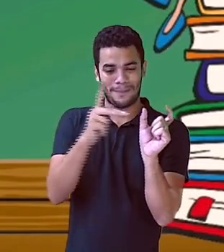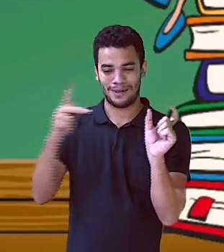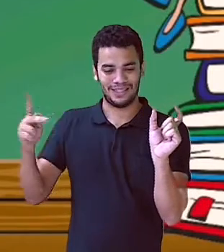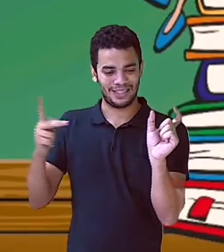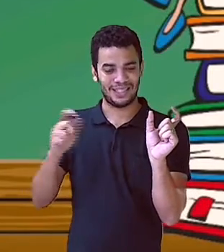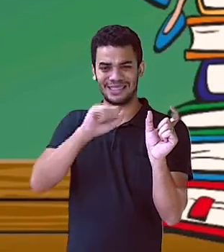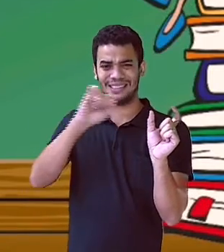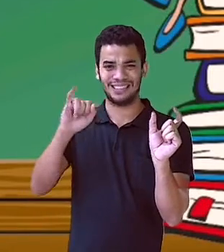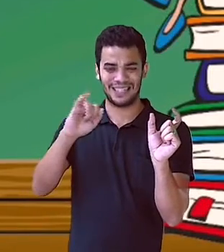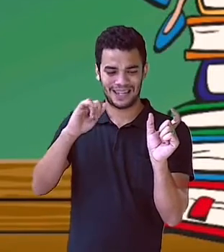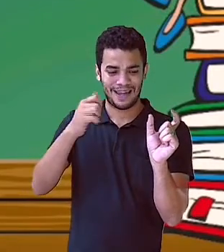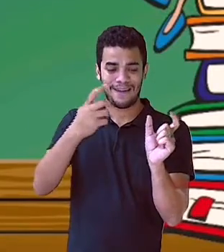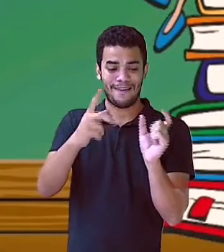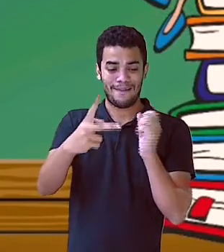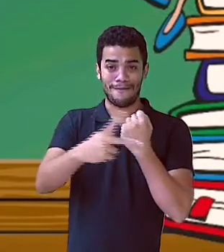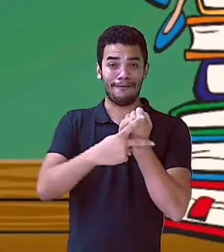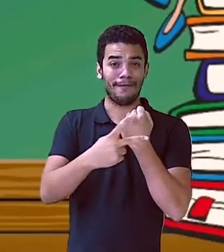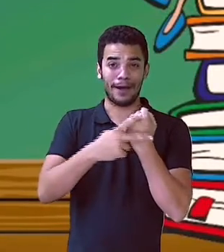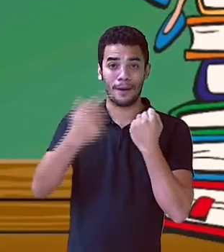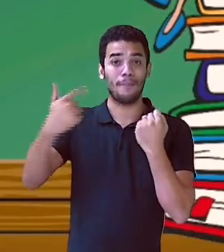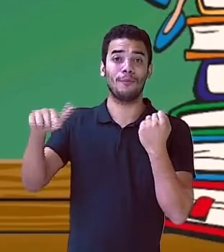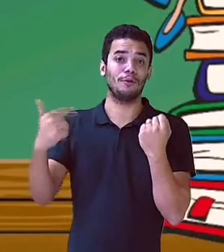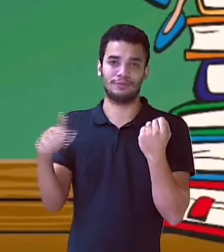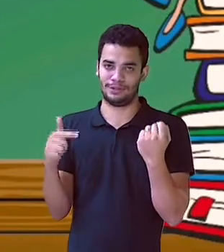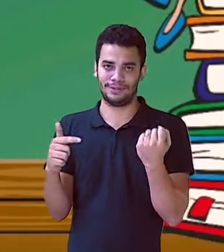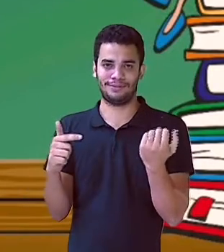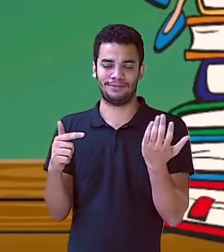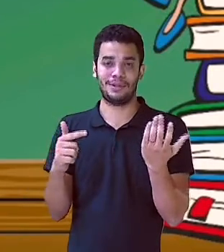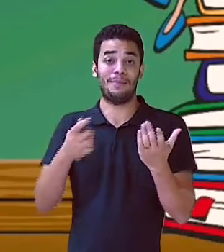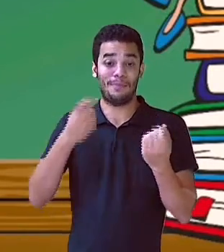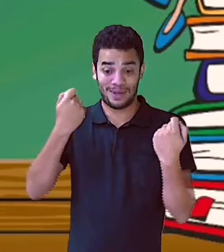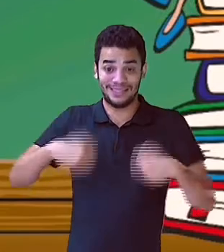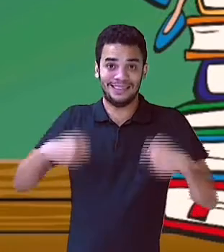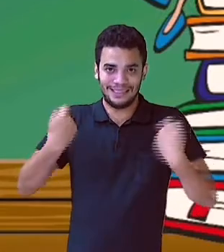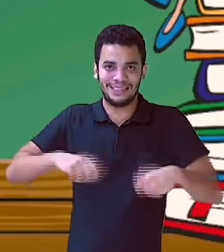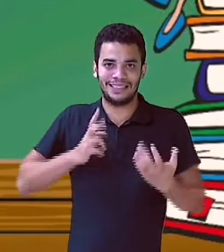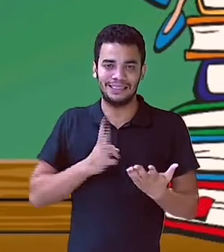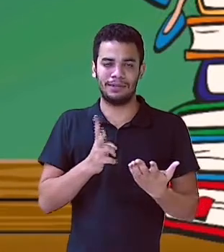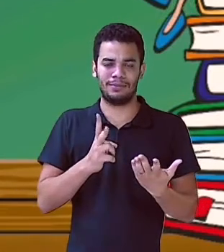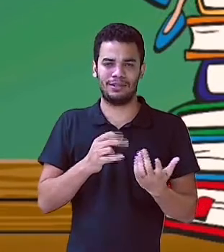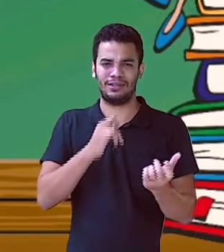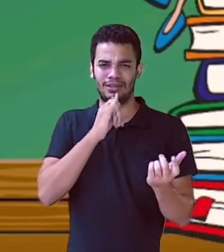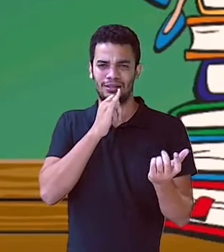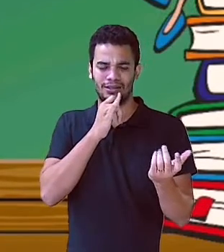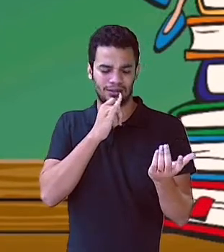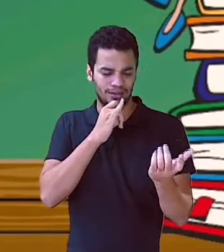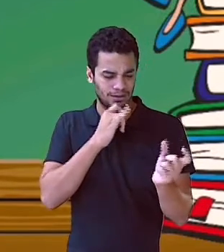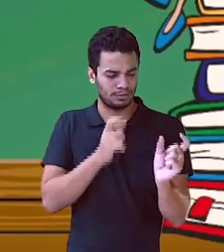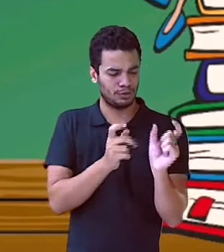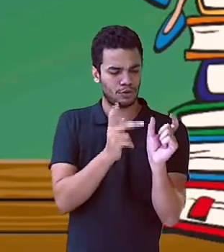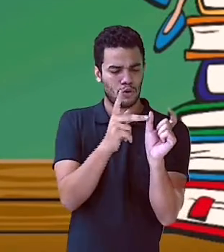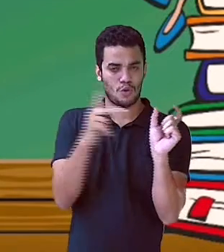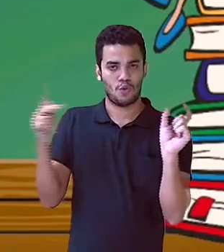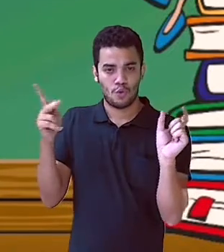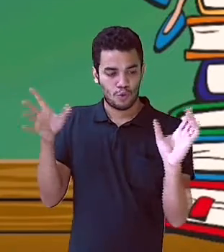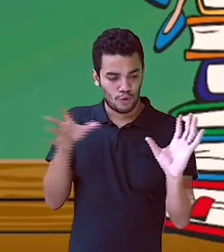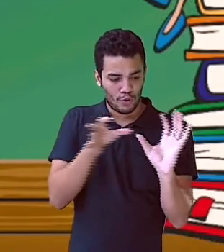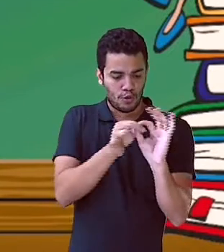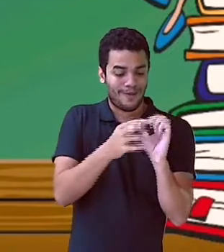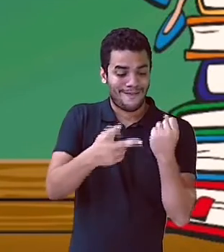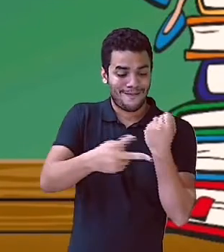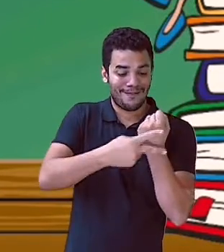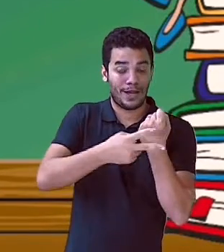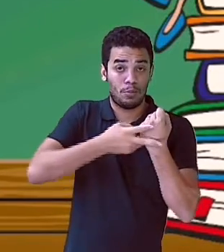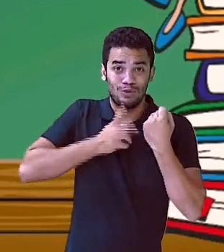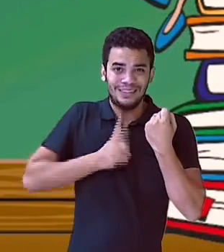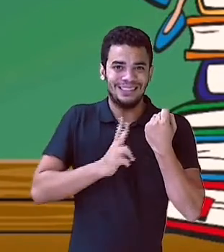essencial para a oração, pois é esse termo que traz todas as informações sobre o sujeito. Então,